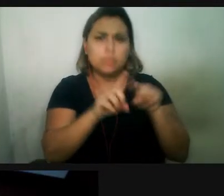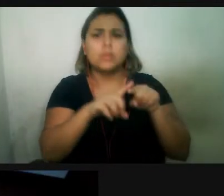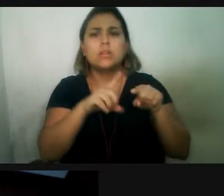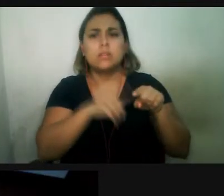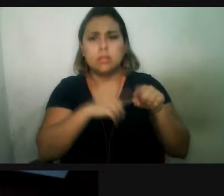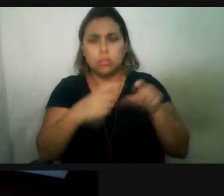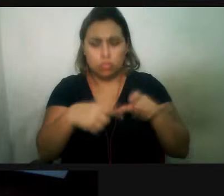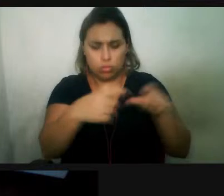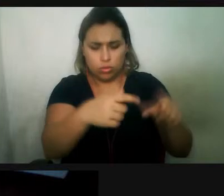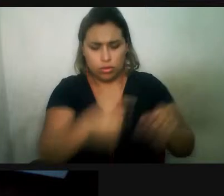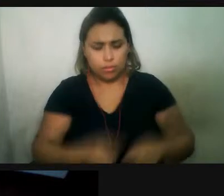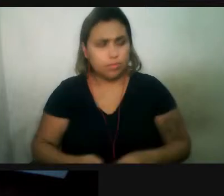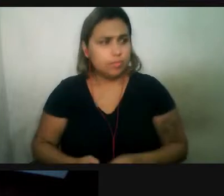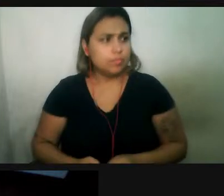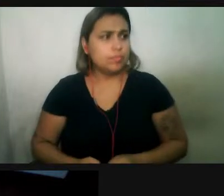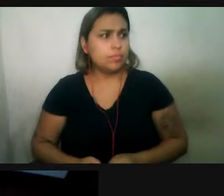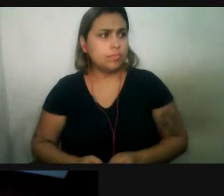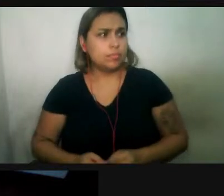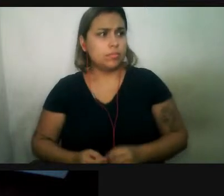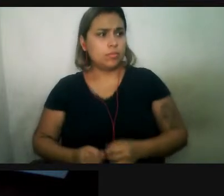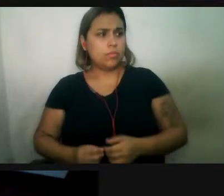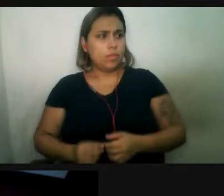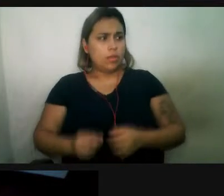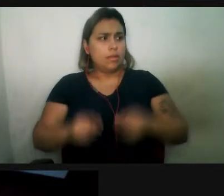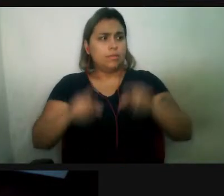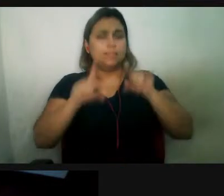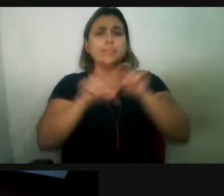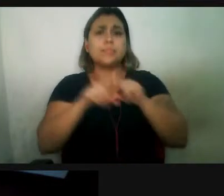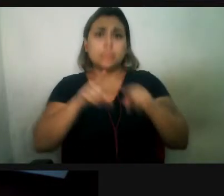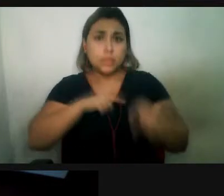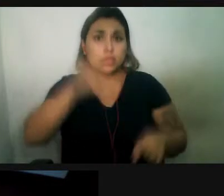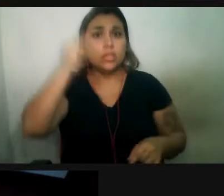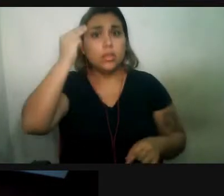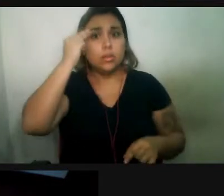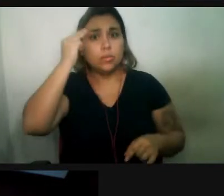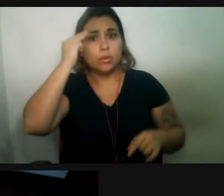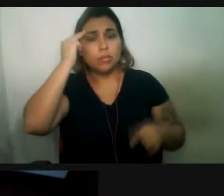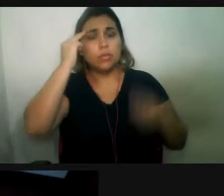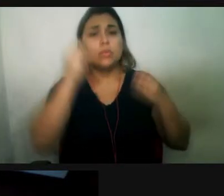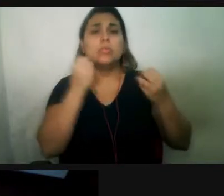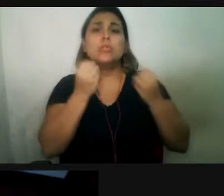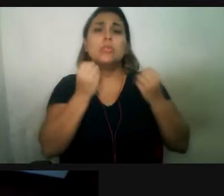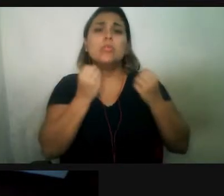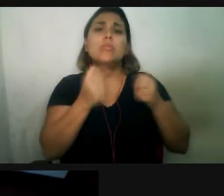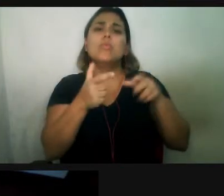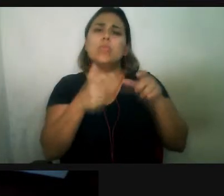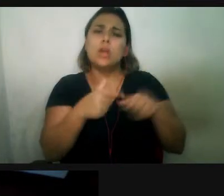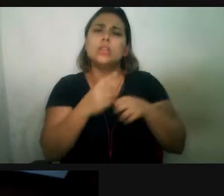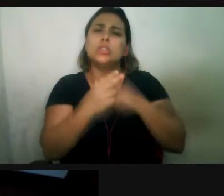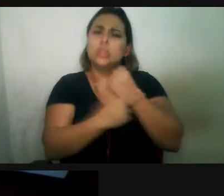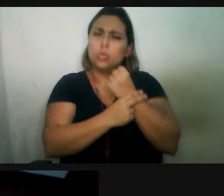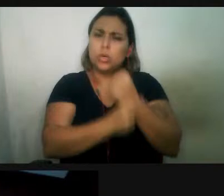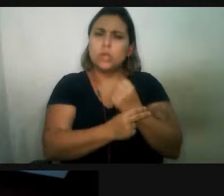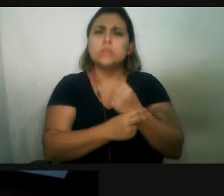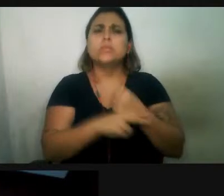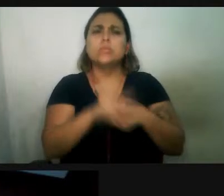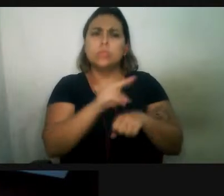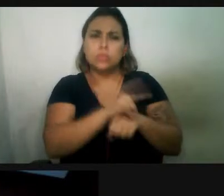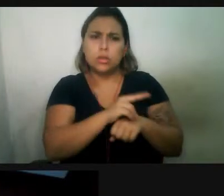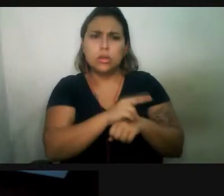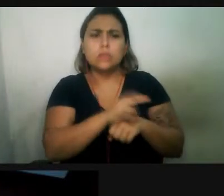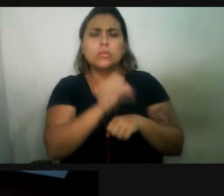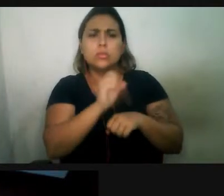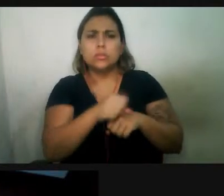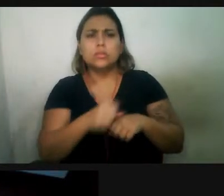que existe uma memória para esses animais de que é um local seguro, que, né? Ela já teve outras gestações, a